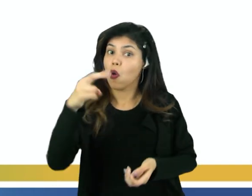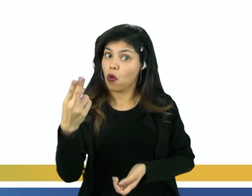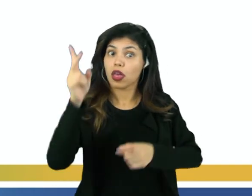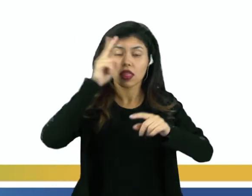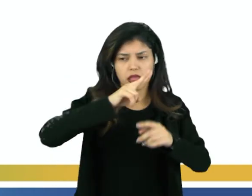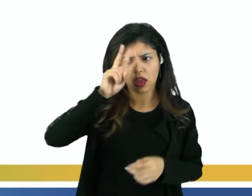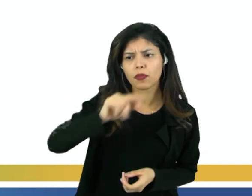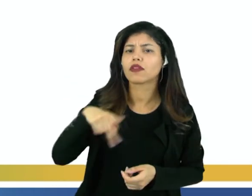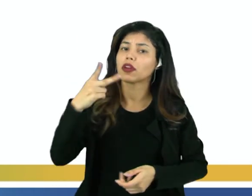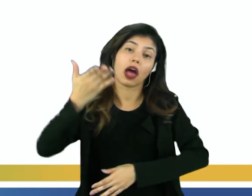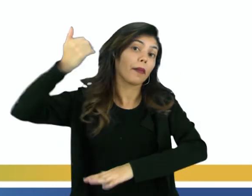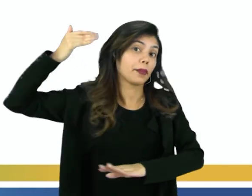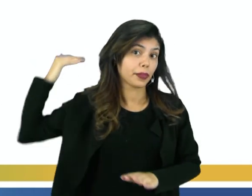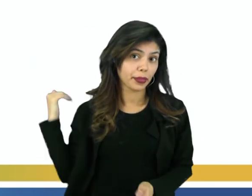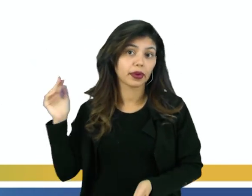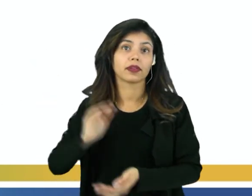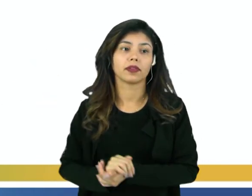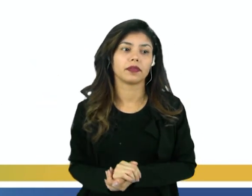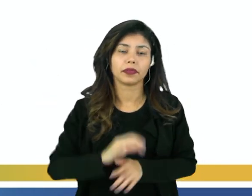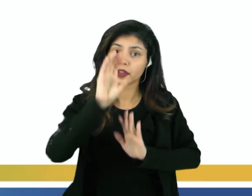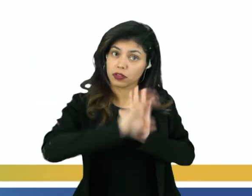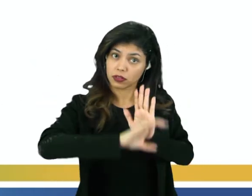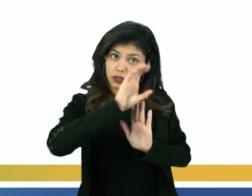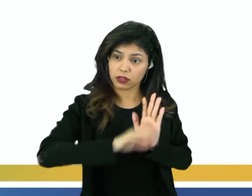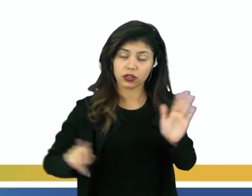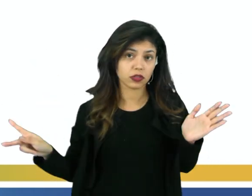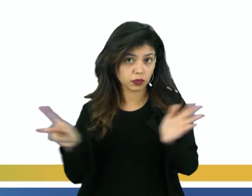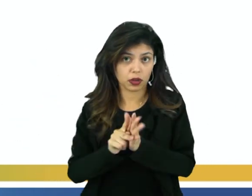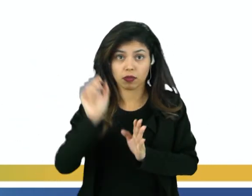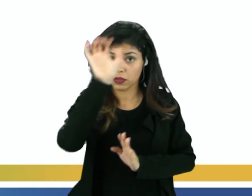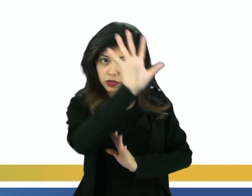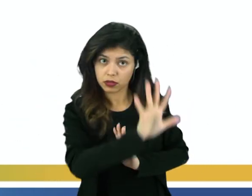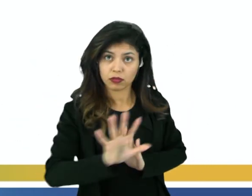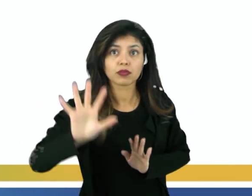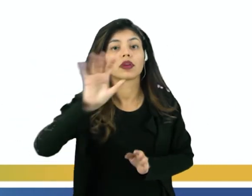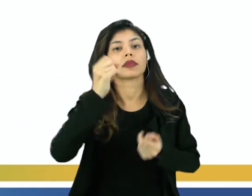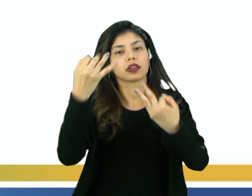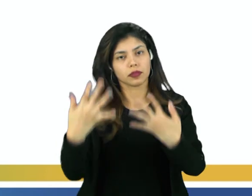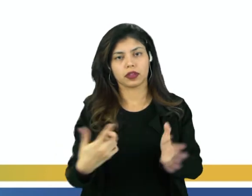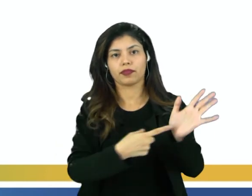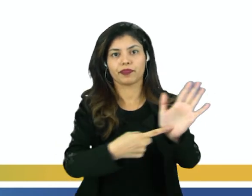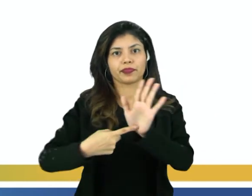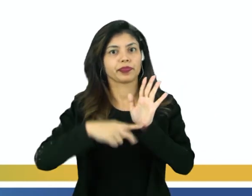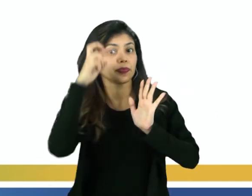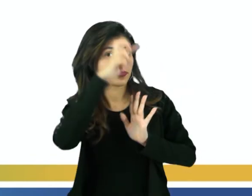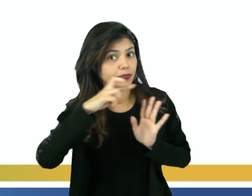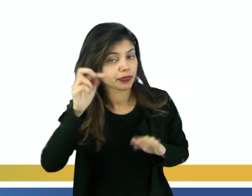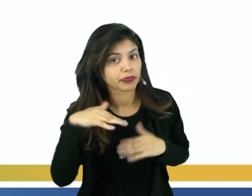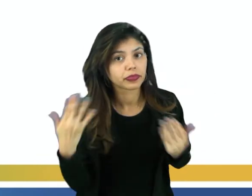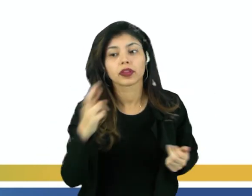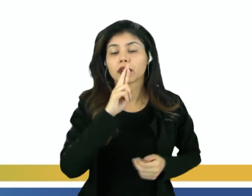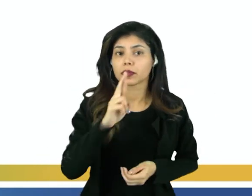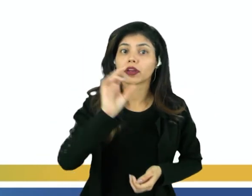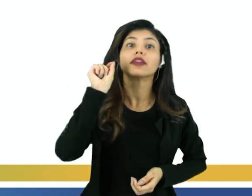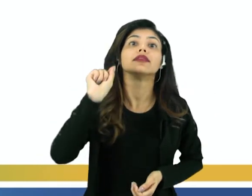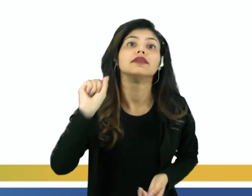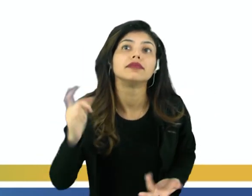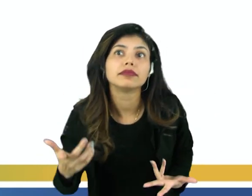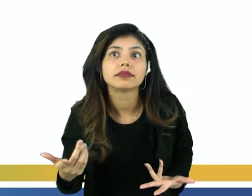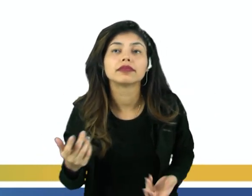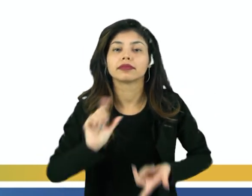dito agora há pouco nos conceitos e no mapa que mostrei. Então, analisando, a resposta é